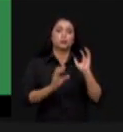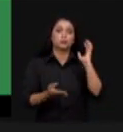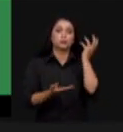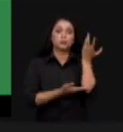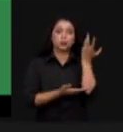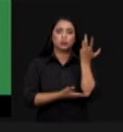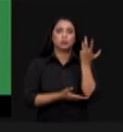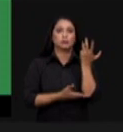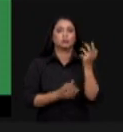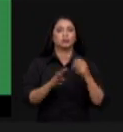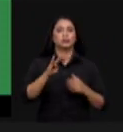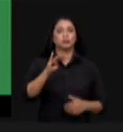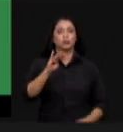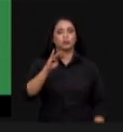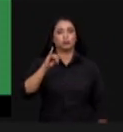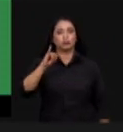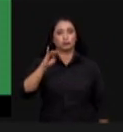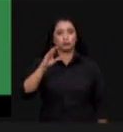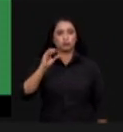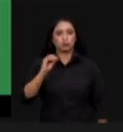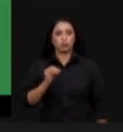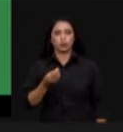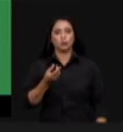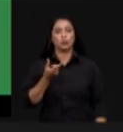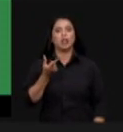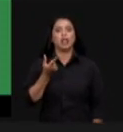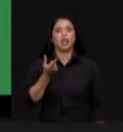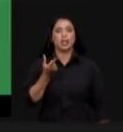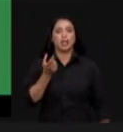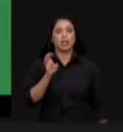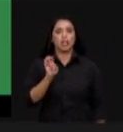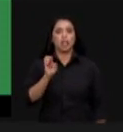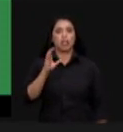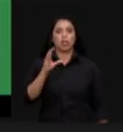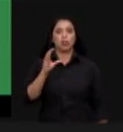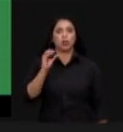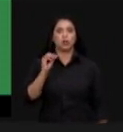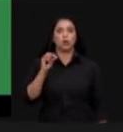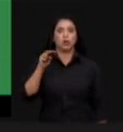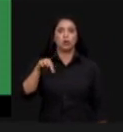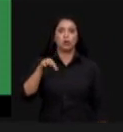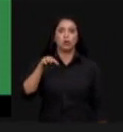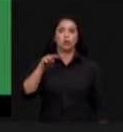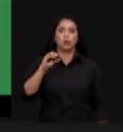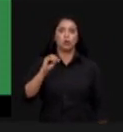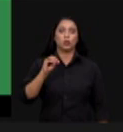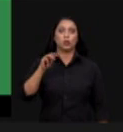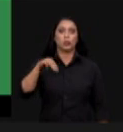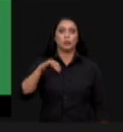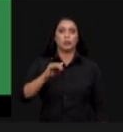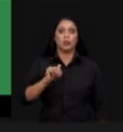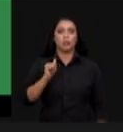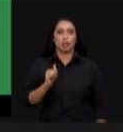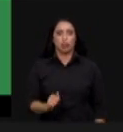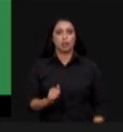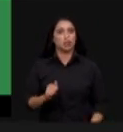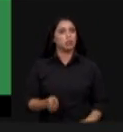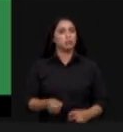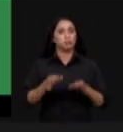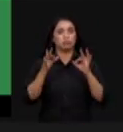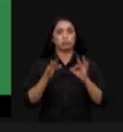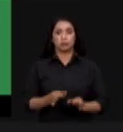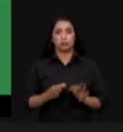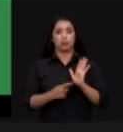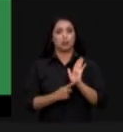bioeconomia também como foi tão falado pelas pessoas que me antecederam é a bioeconomia pura